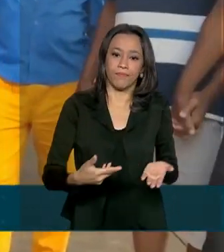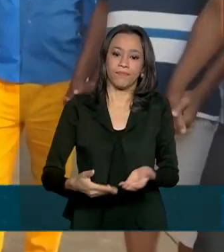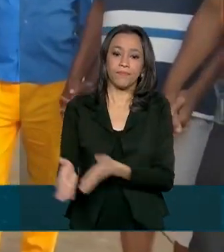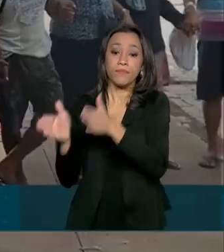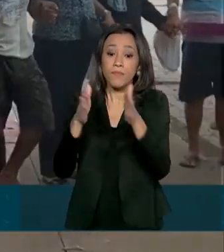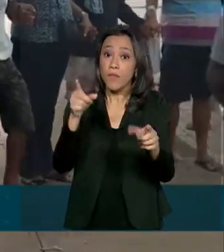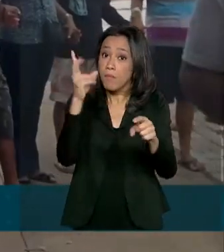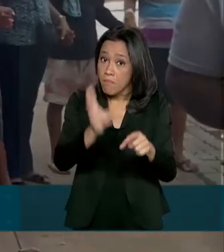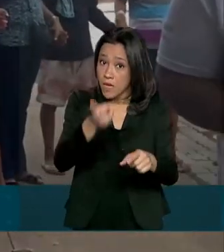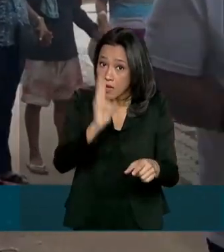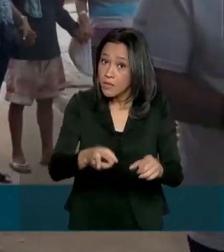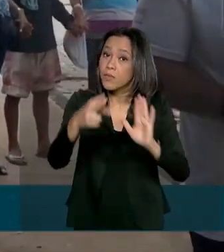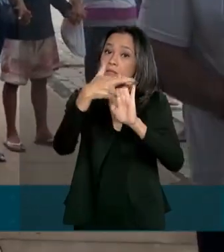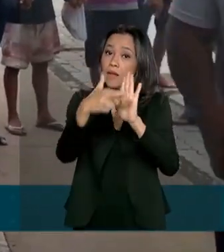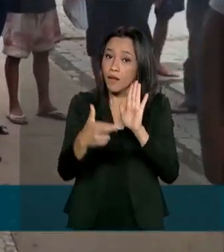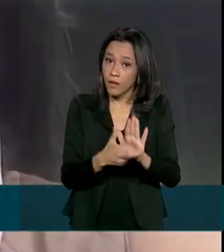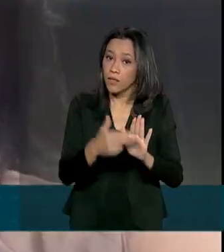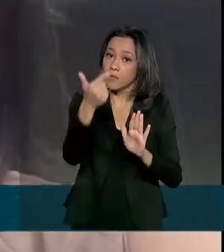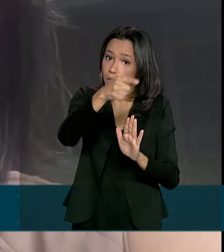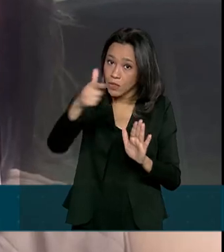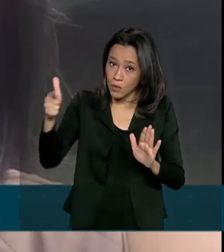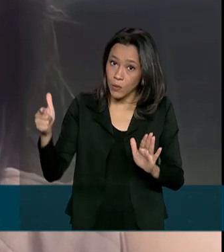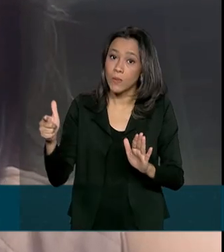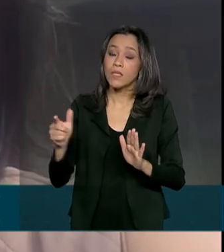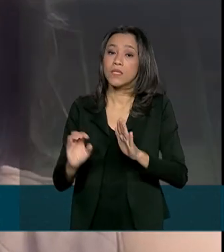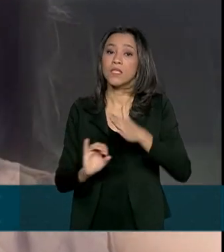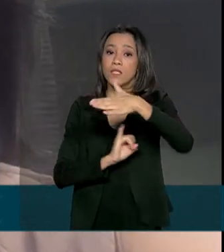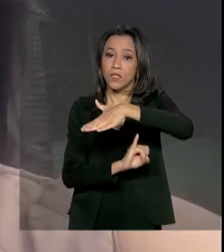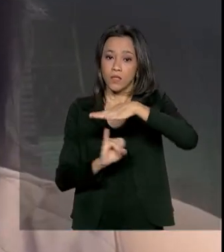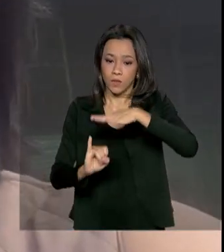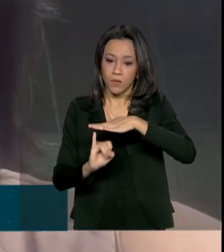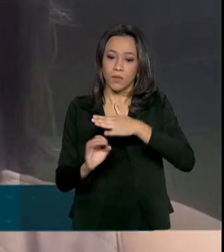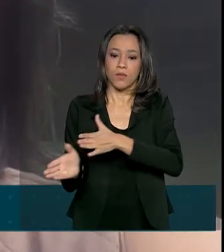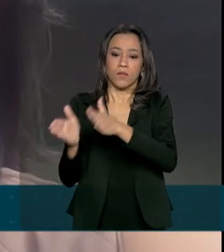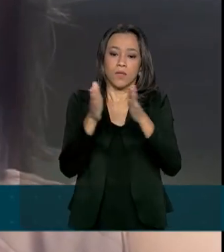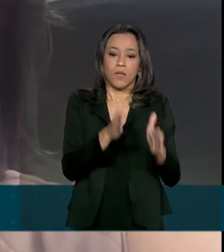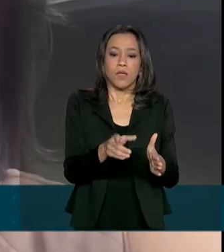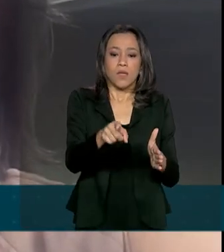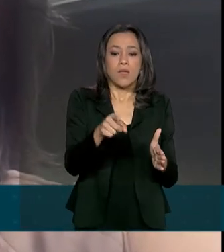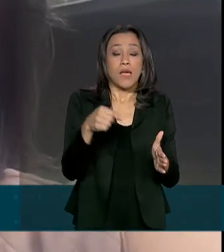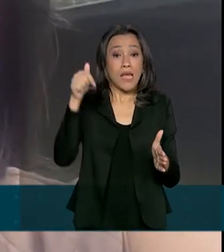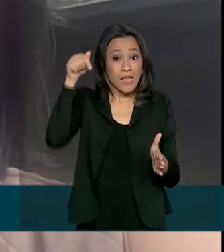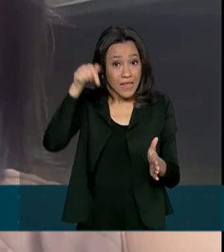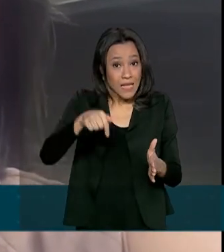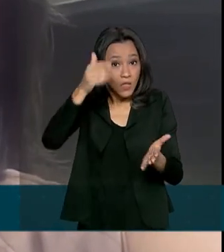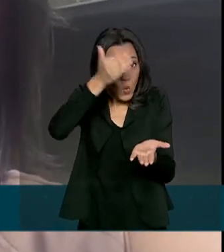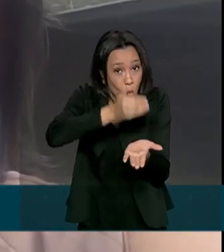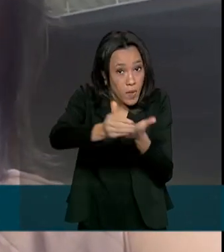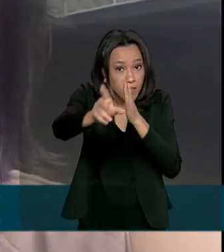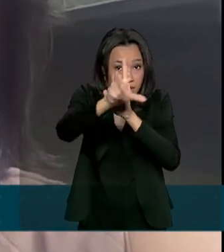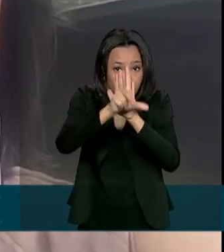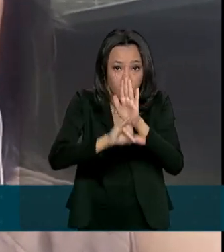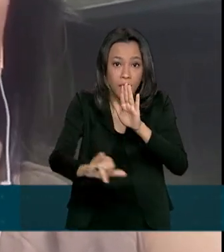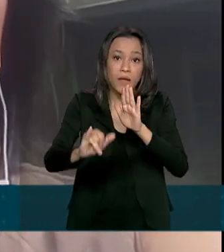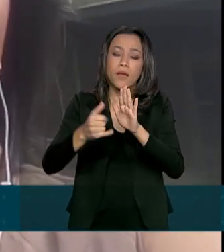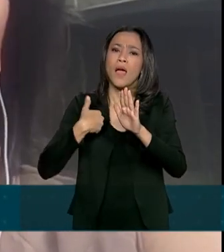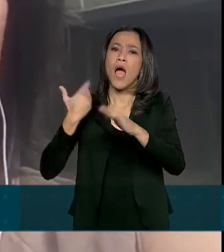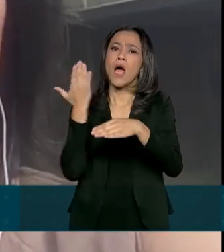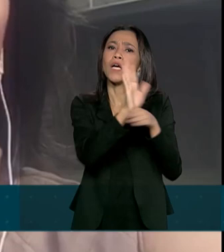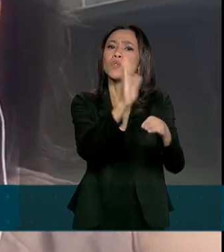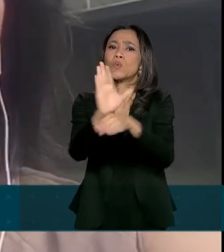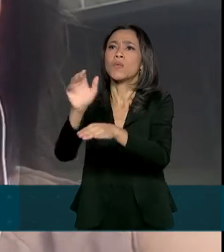entidades sem fins lucrativos. No momento que essa legislação entra em vigor, beneficia não só as